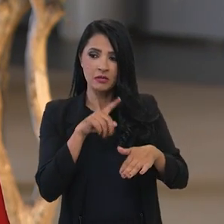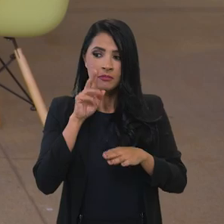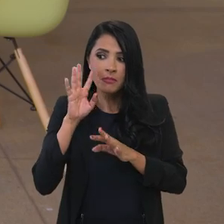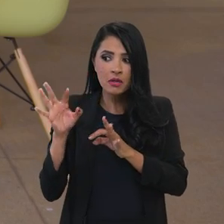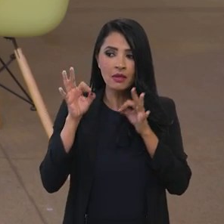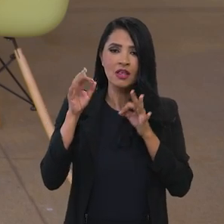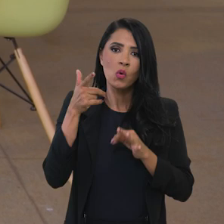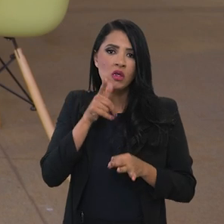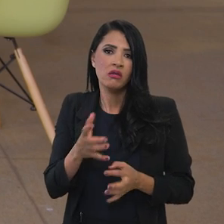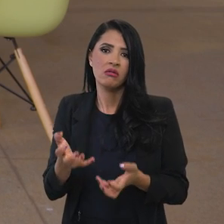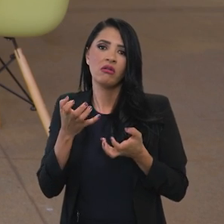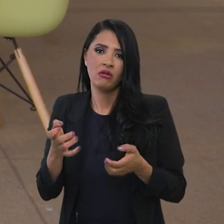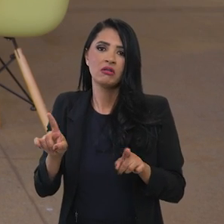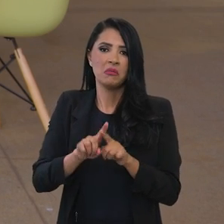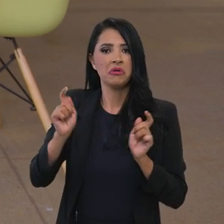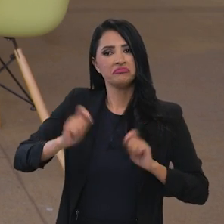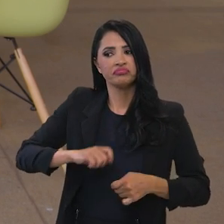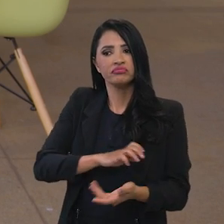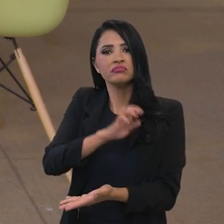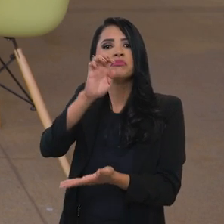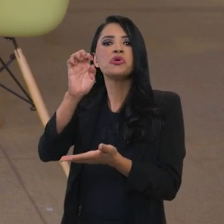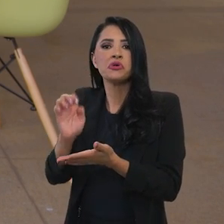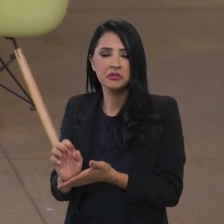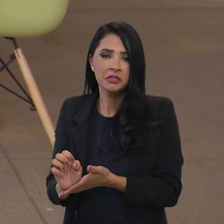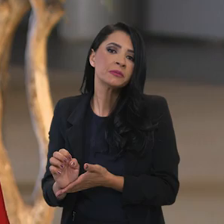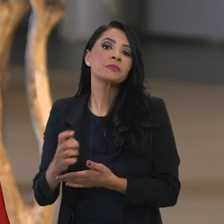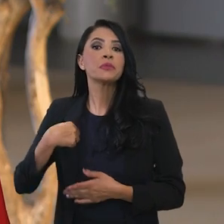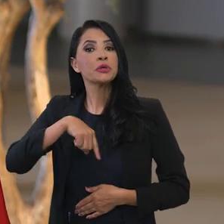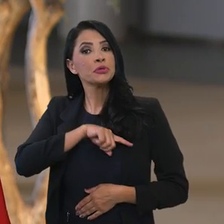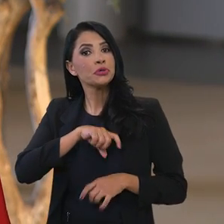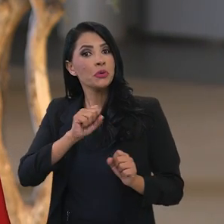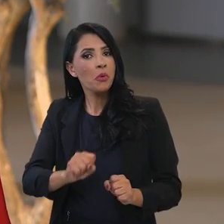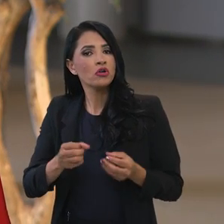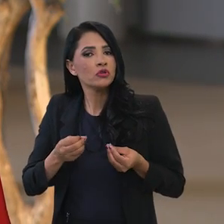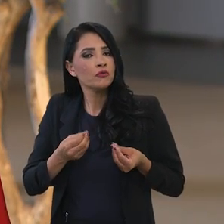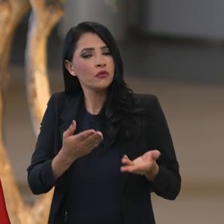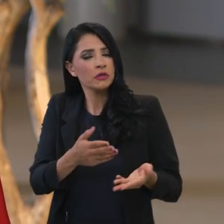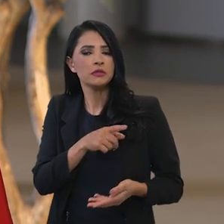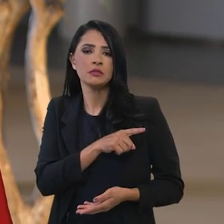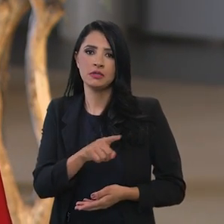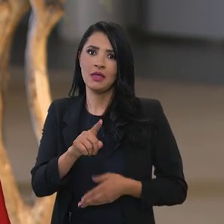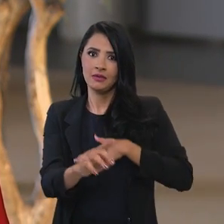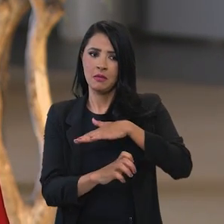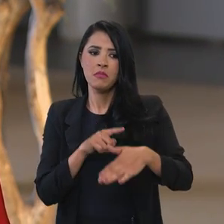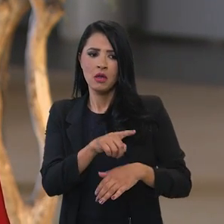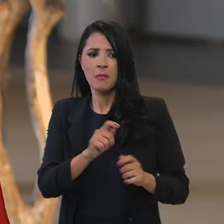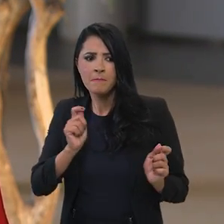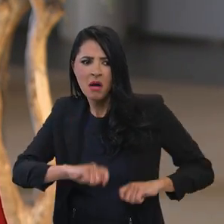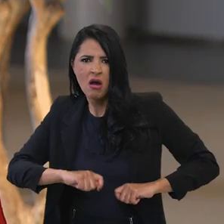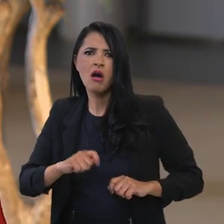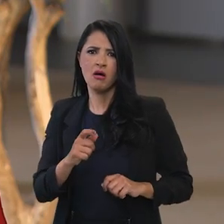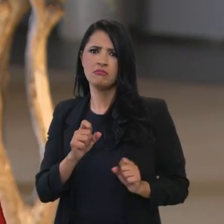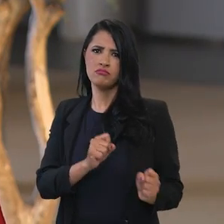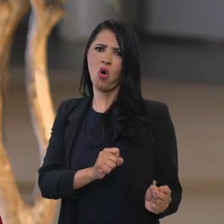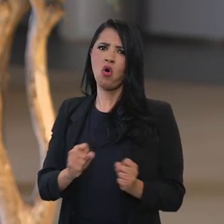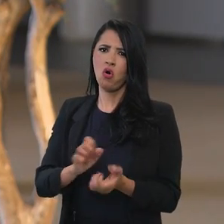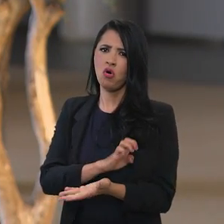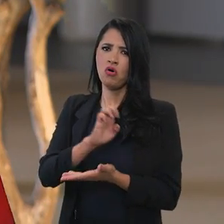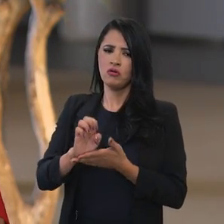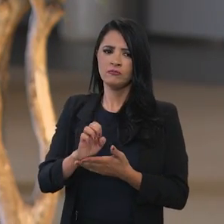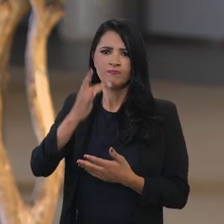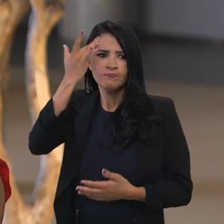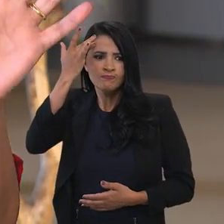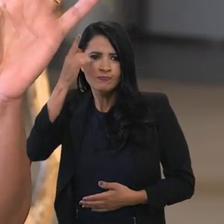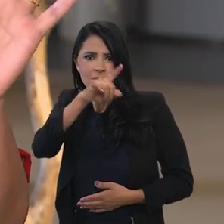que pode fazer a diferença para que ela acesse o mercado externo. Porque muitas empresas às vezes acreditam nem ser possível, né,